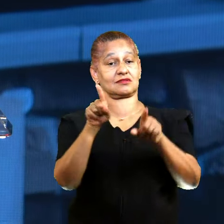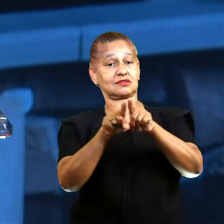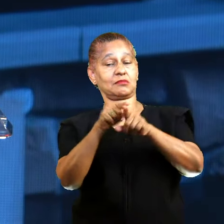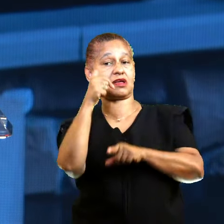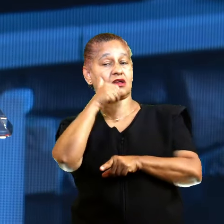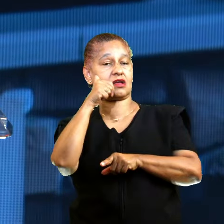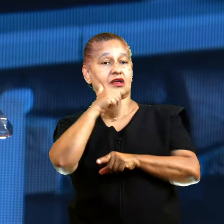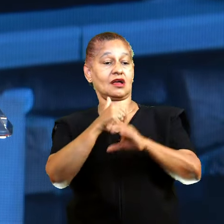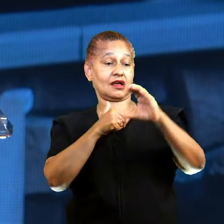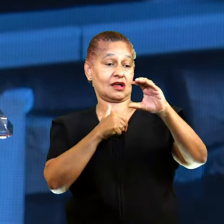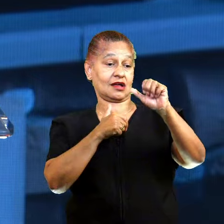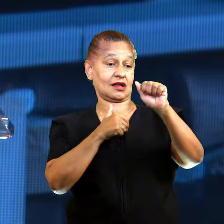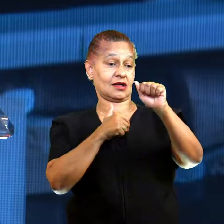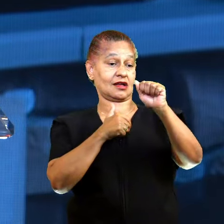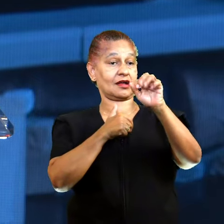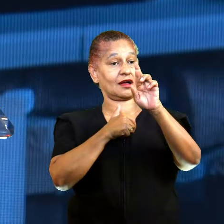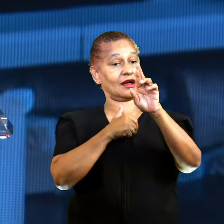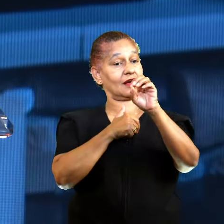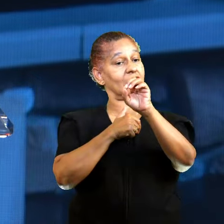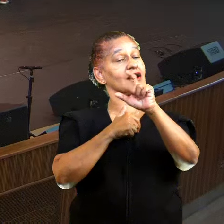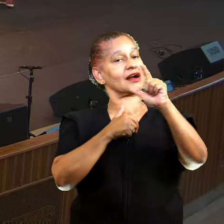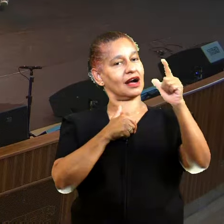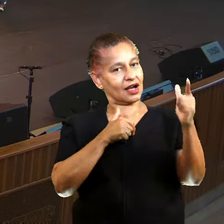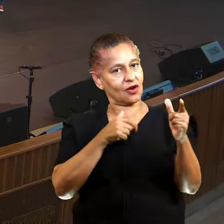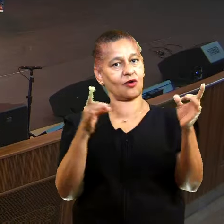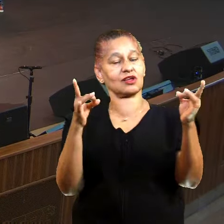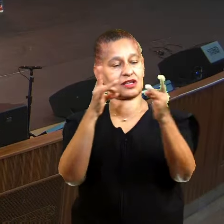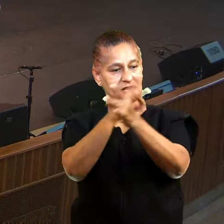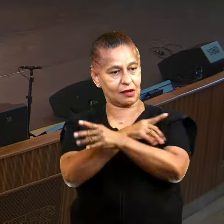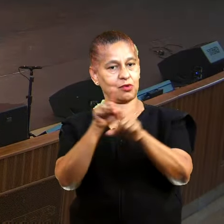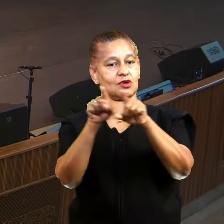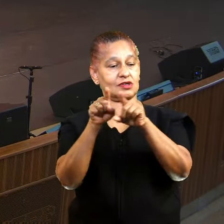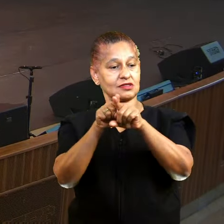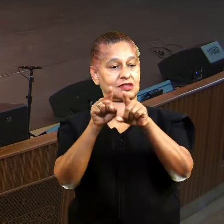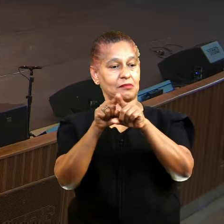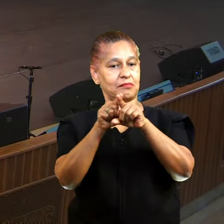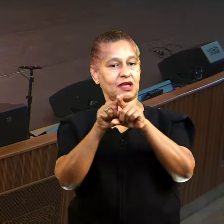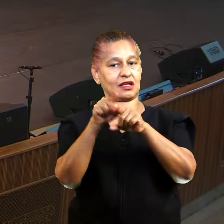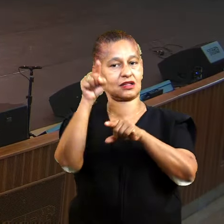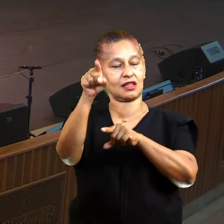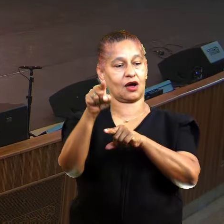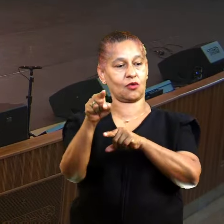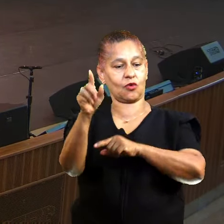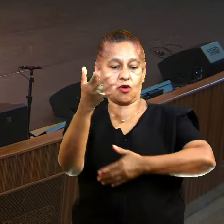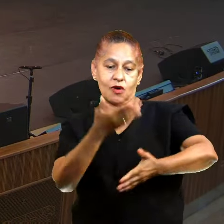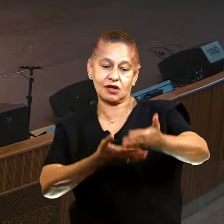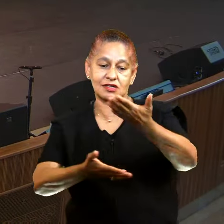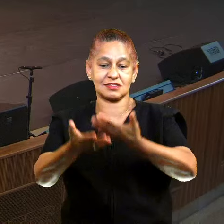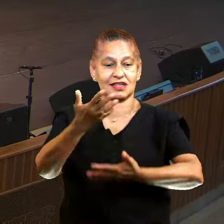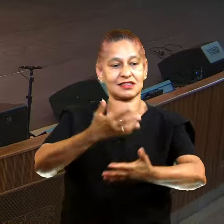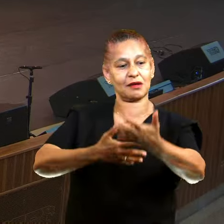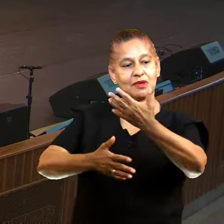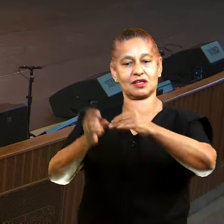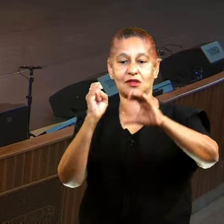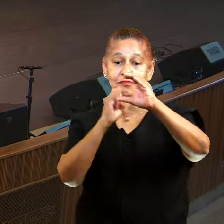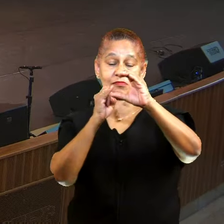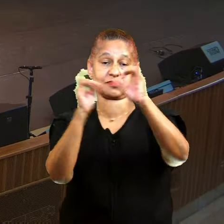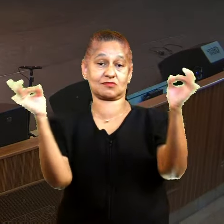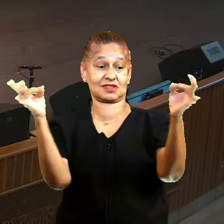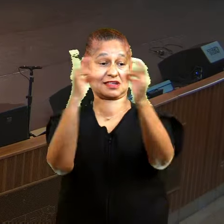Iurque, que terminou o seu programa de acolhida dentro da Cristolândia.